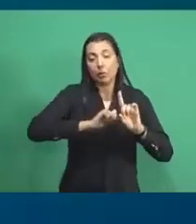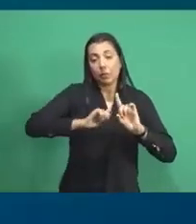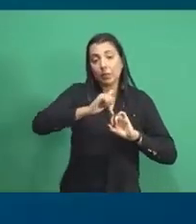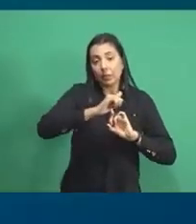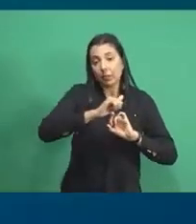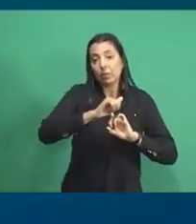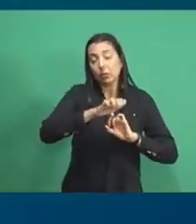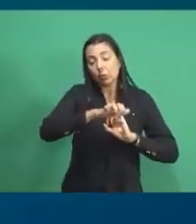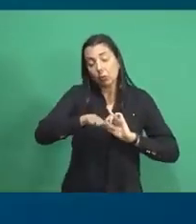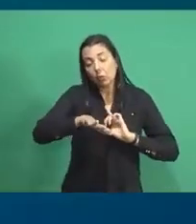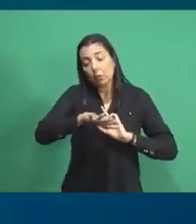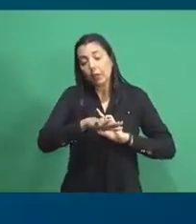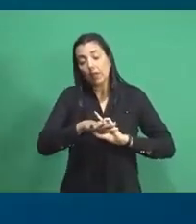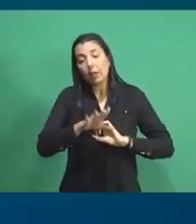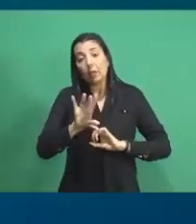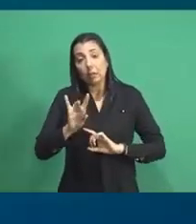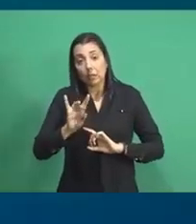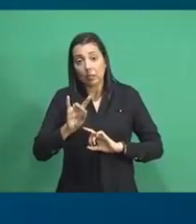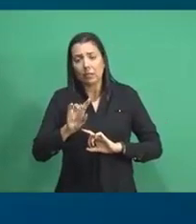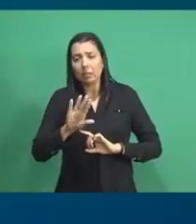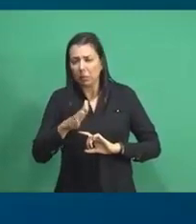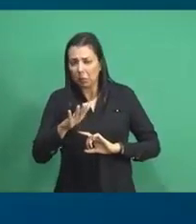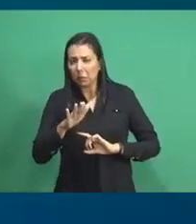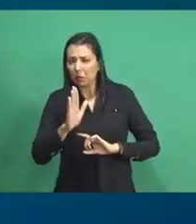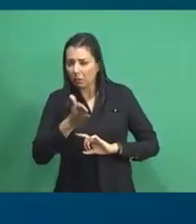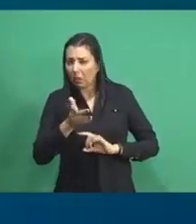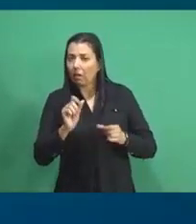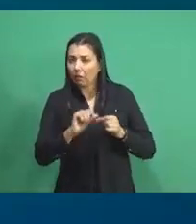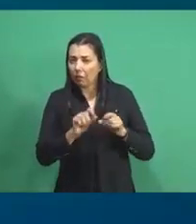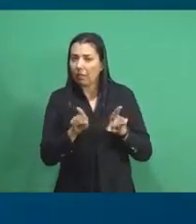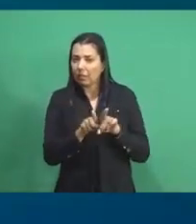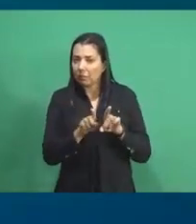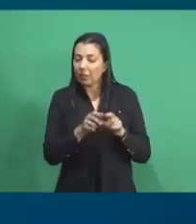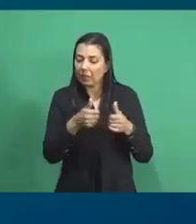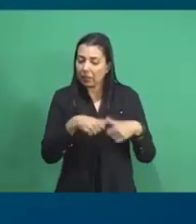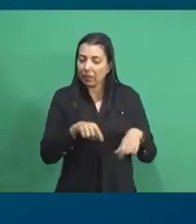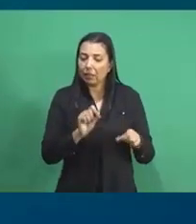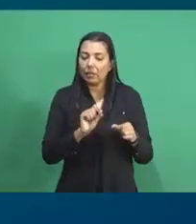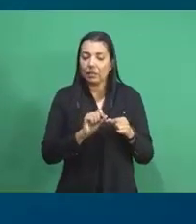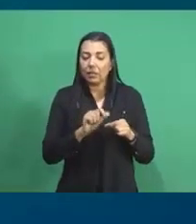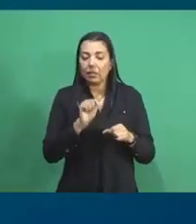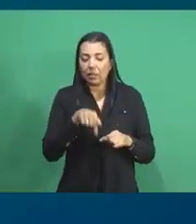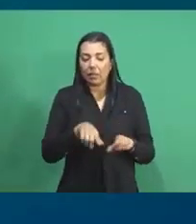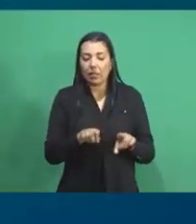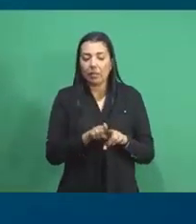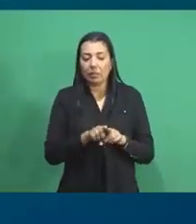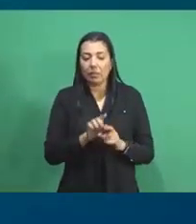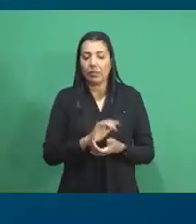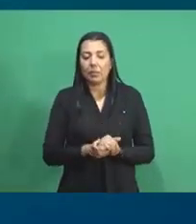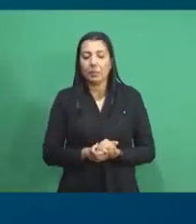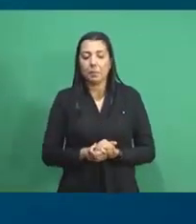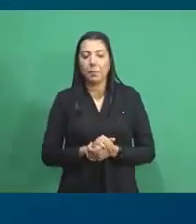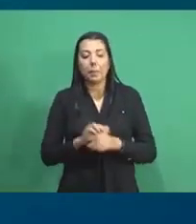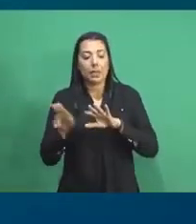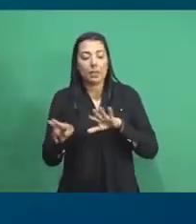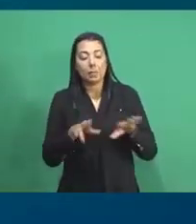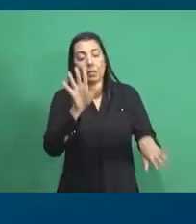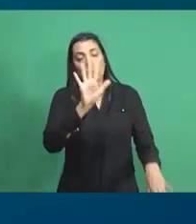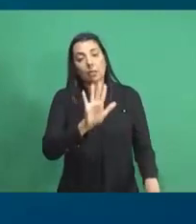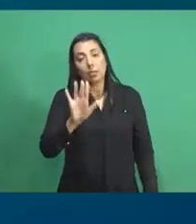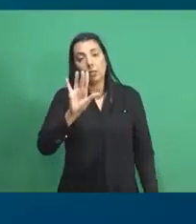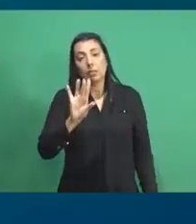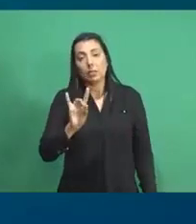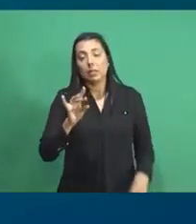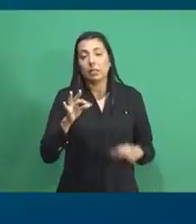no ambiente científico, que é mais ou menos o que a gente tem feito e o que está sendo feito aqui na Semana Nacional de